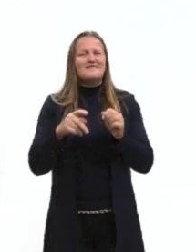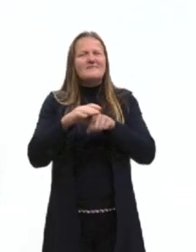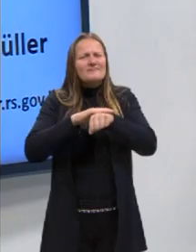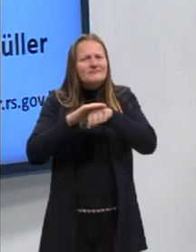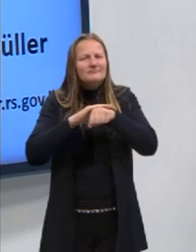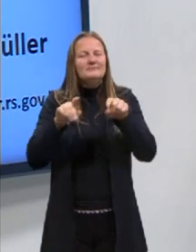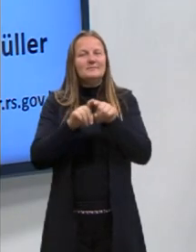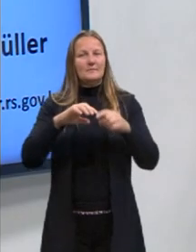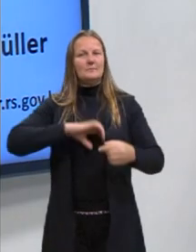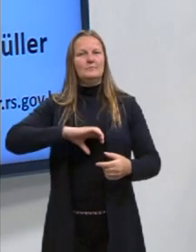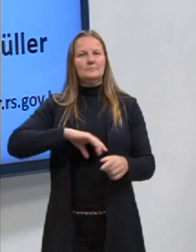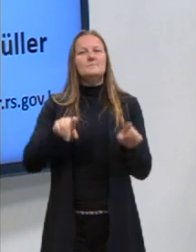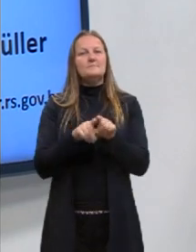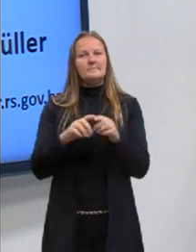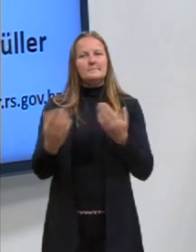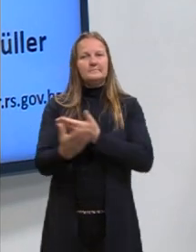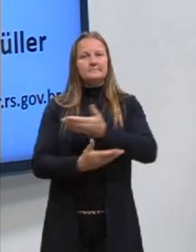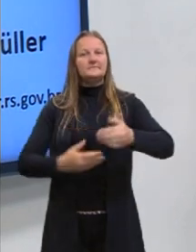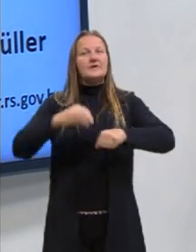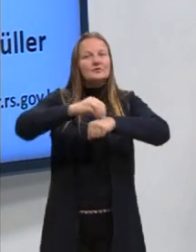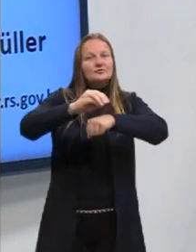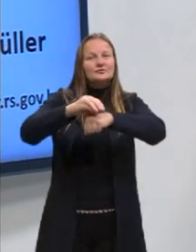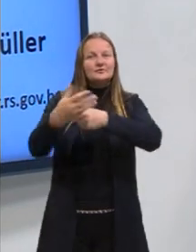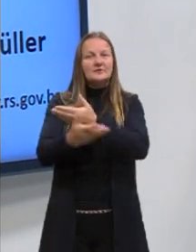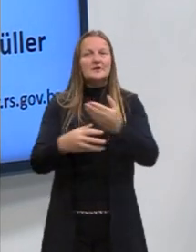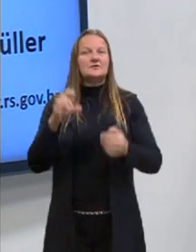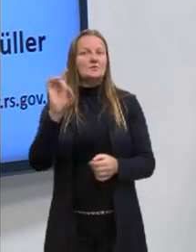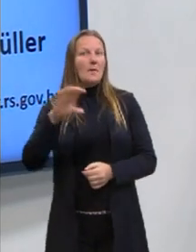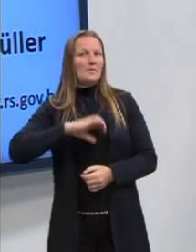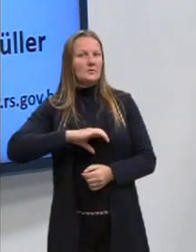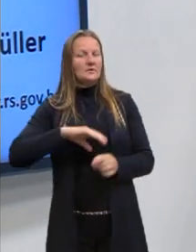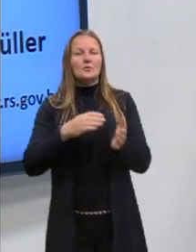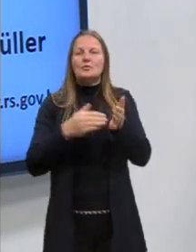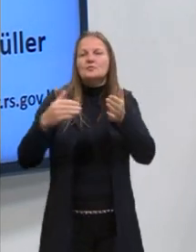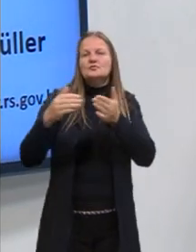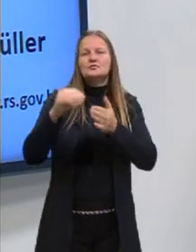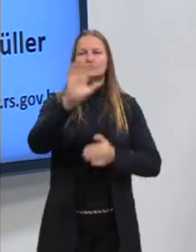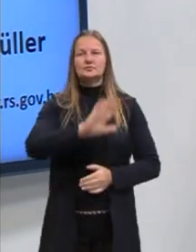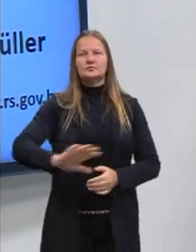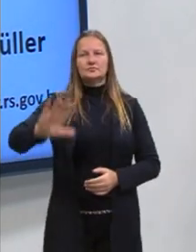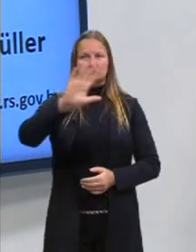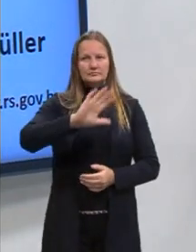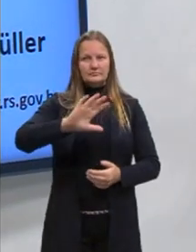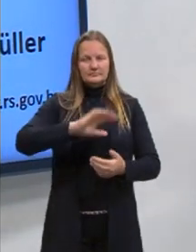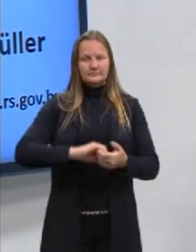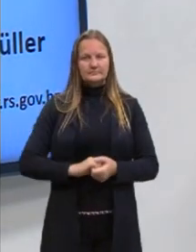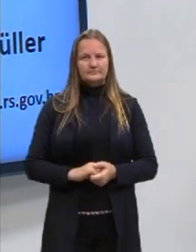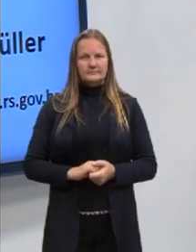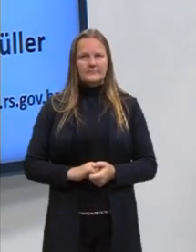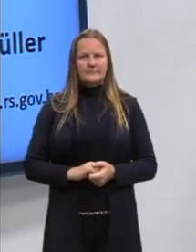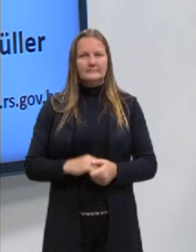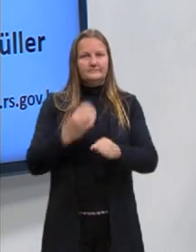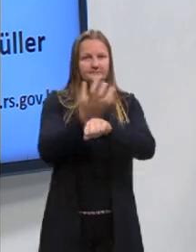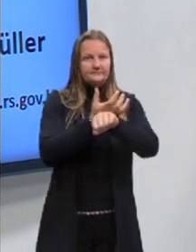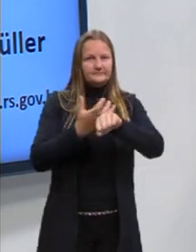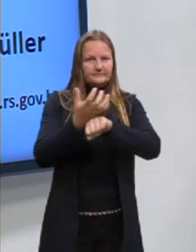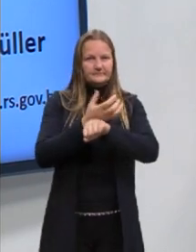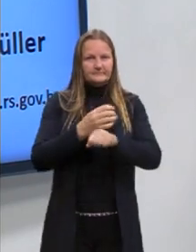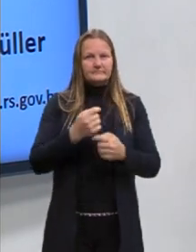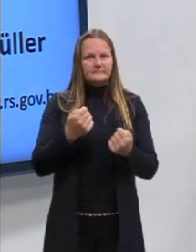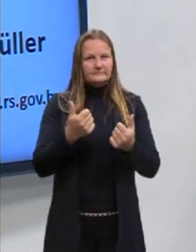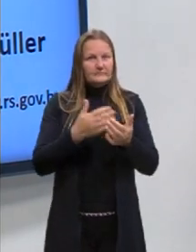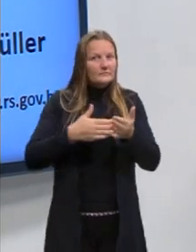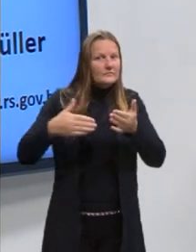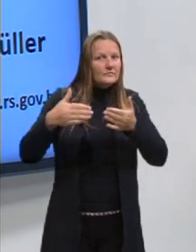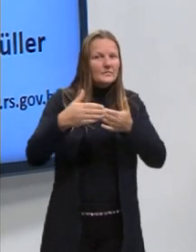questões de português, mas aqui são dicas que servem não só para o português, mas também para todos os outros componentes curriculares.